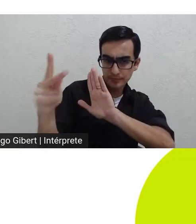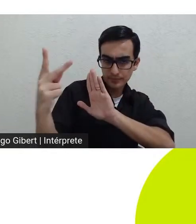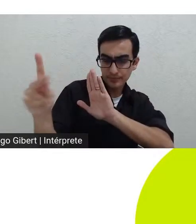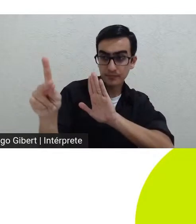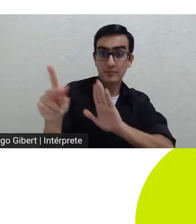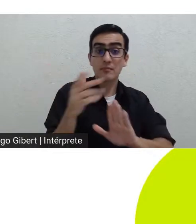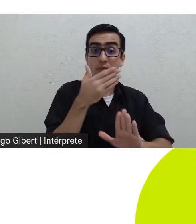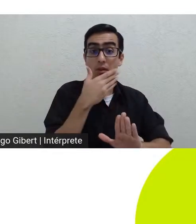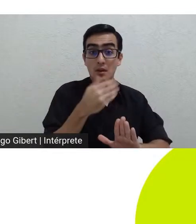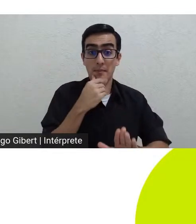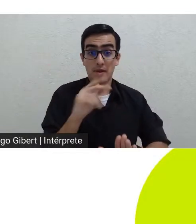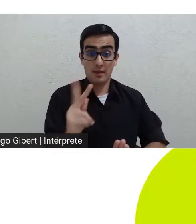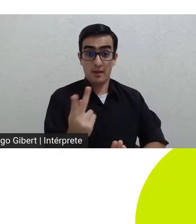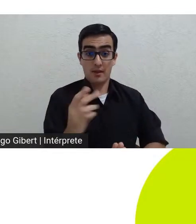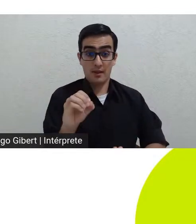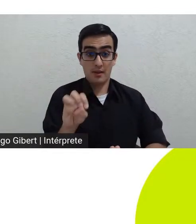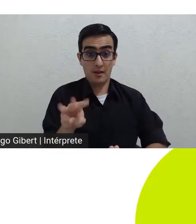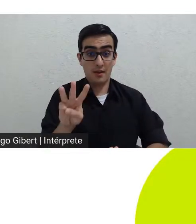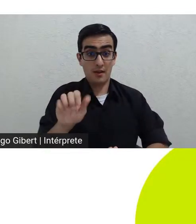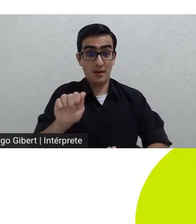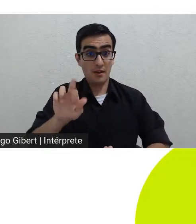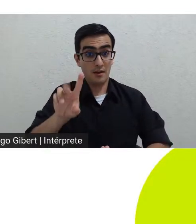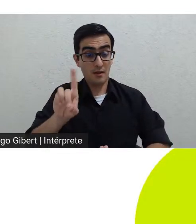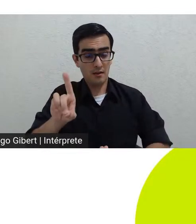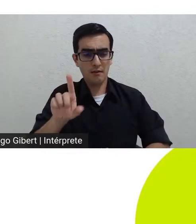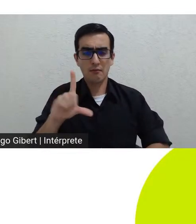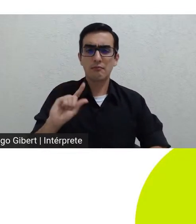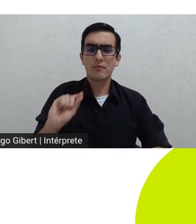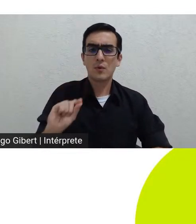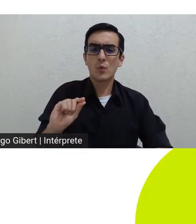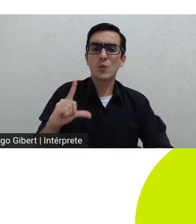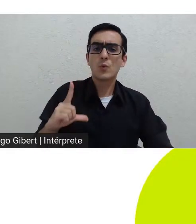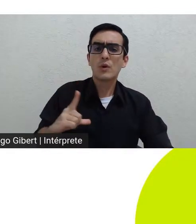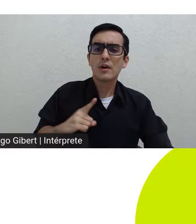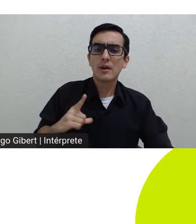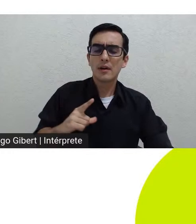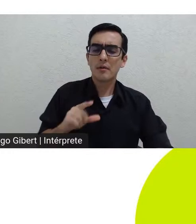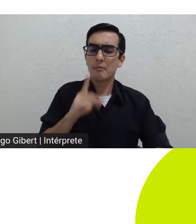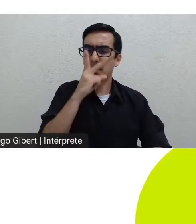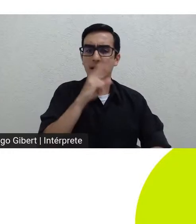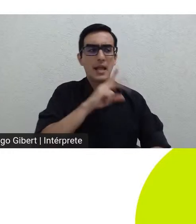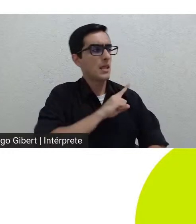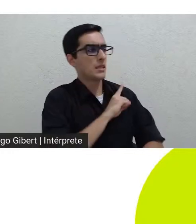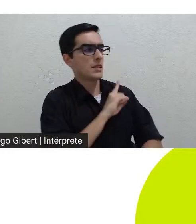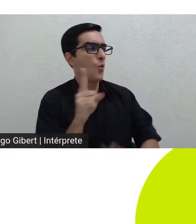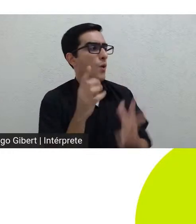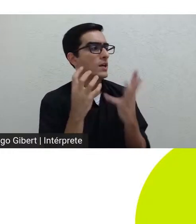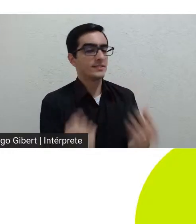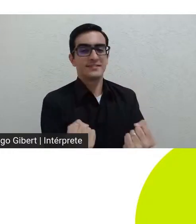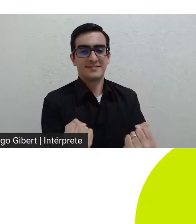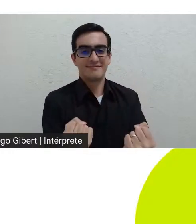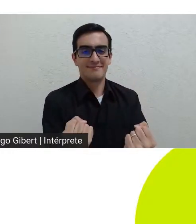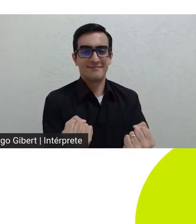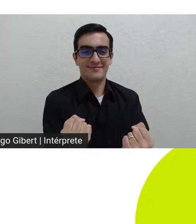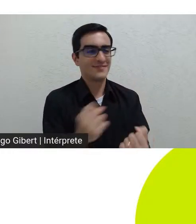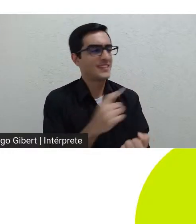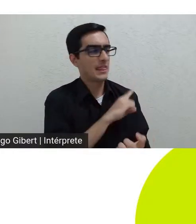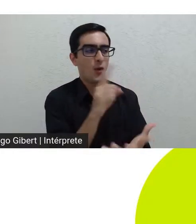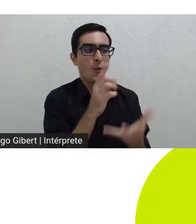Rattner é constantemente uma recusa igualmente categórica uma